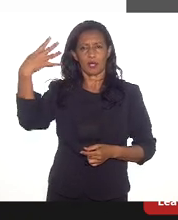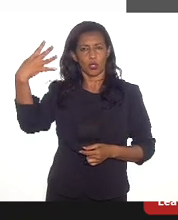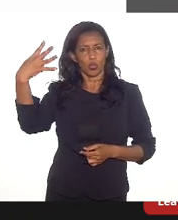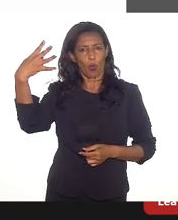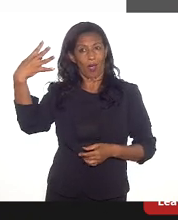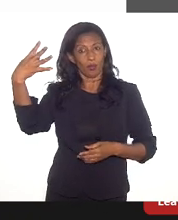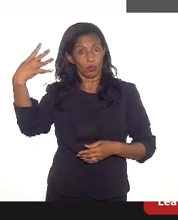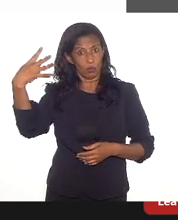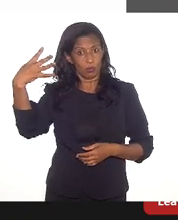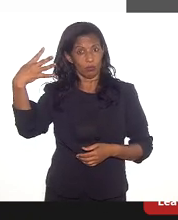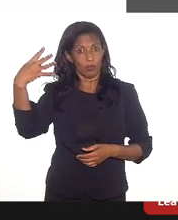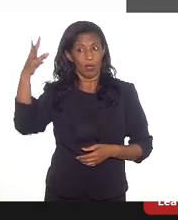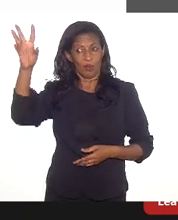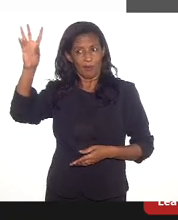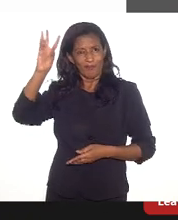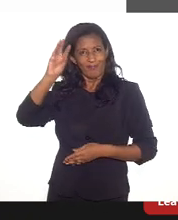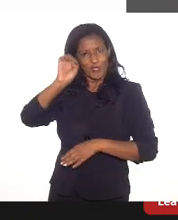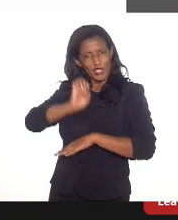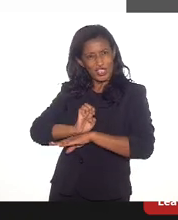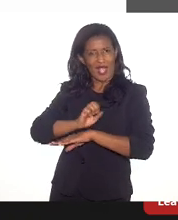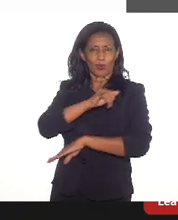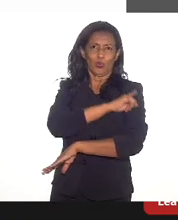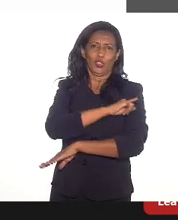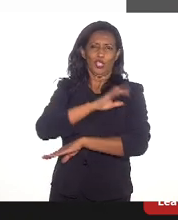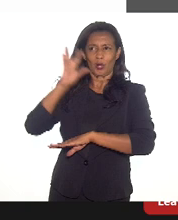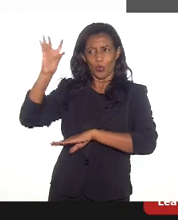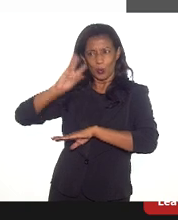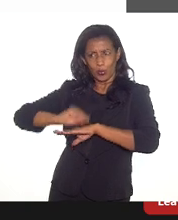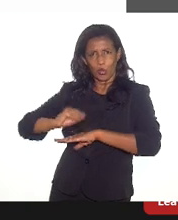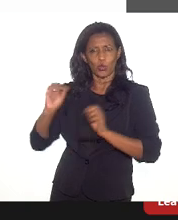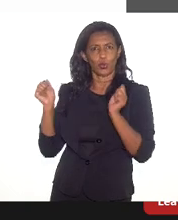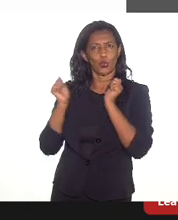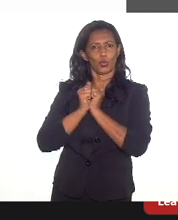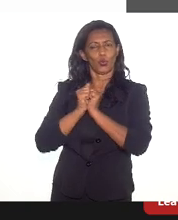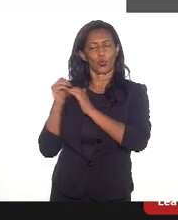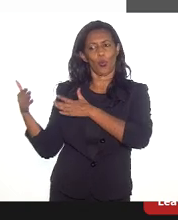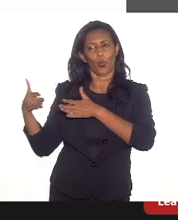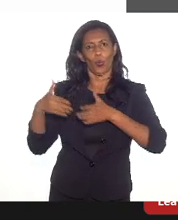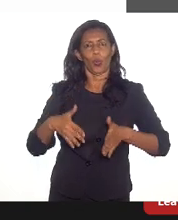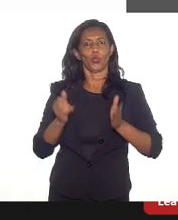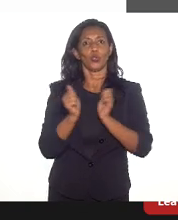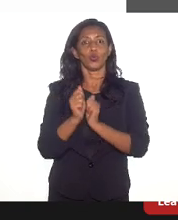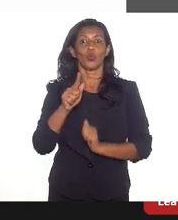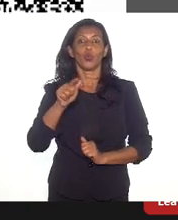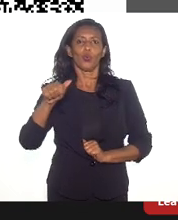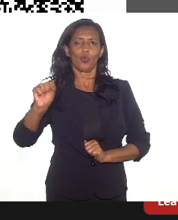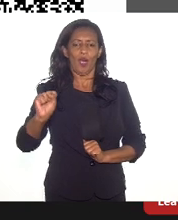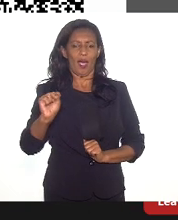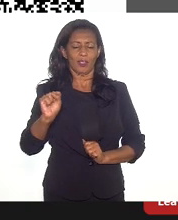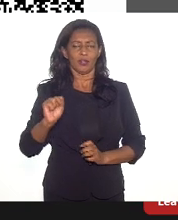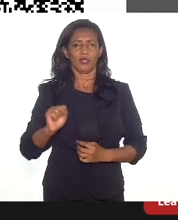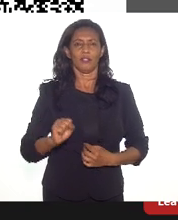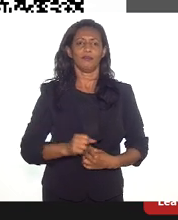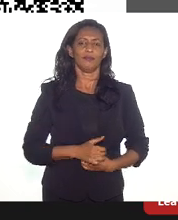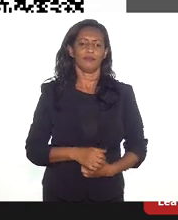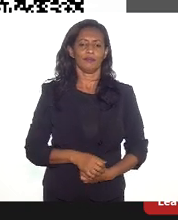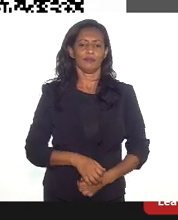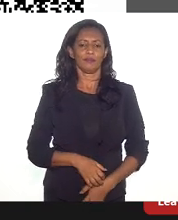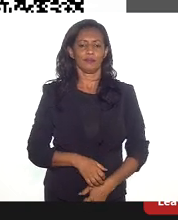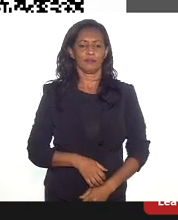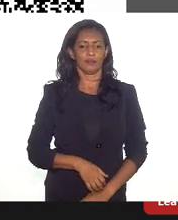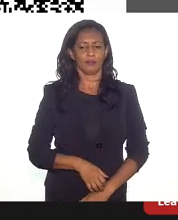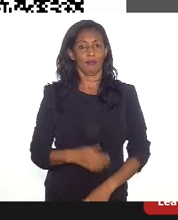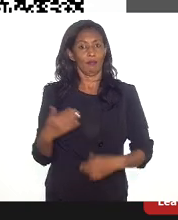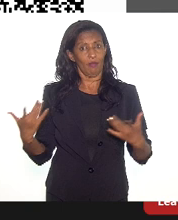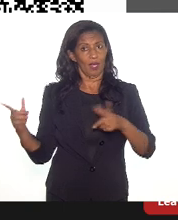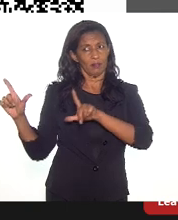o estado do Rio de Janeiro para operar basicamente na chegada do gás que está vindo. Essa